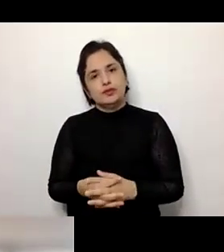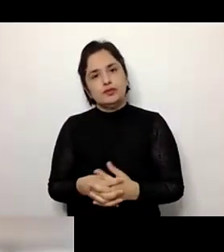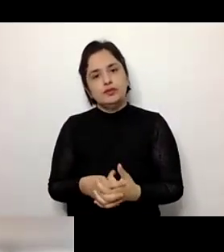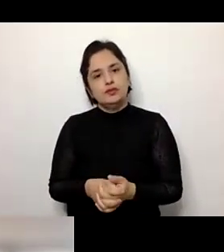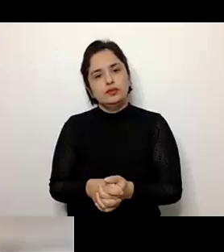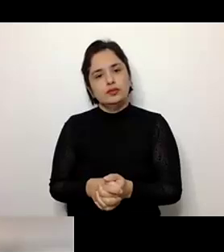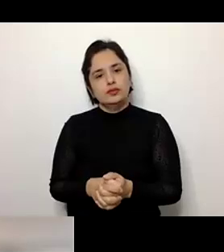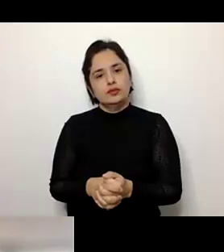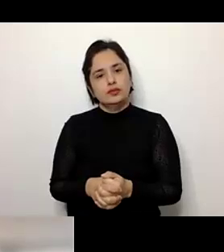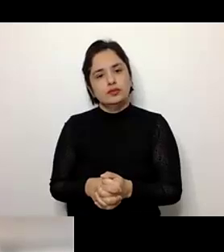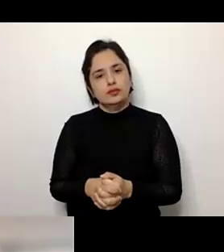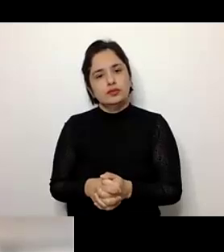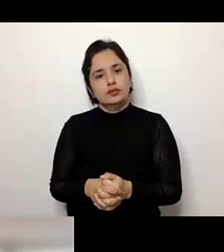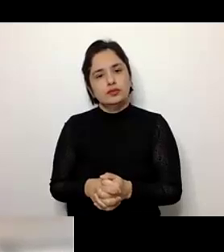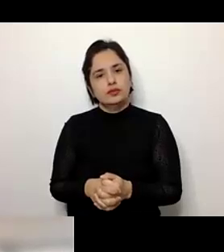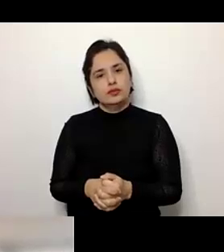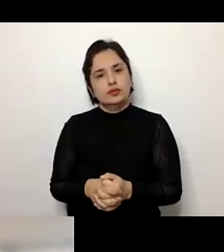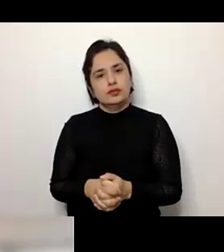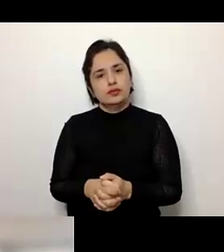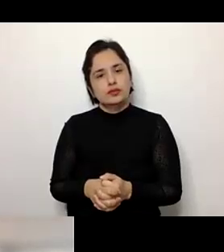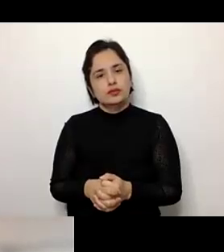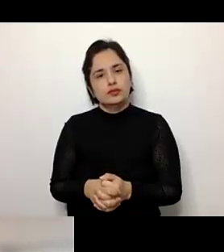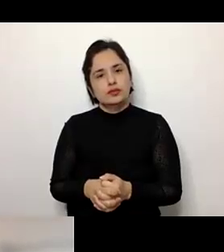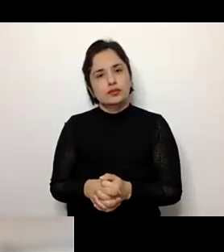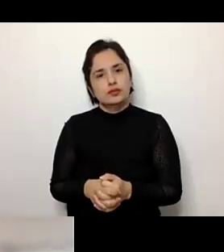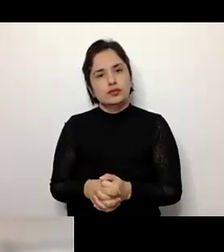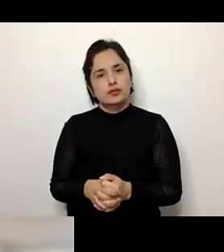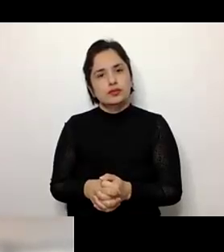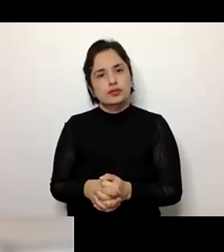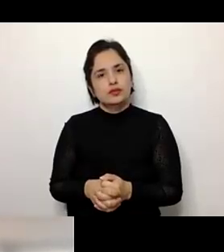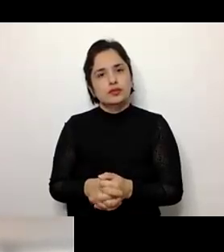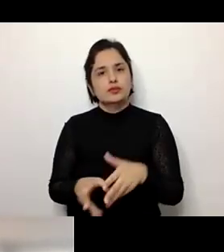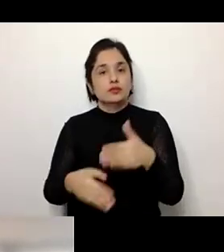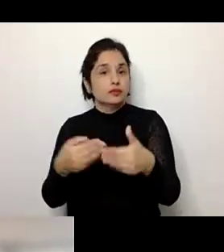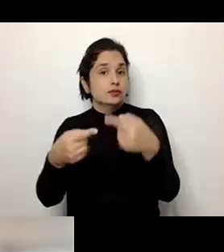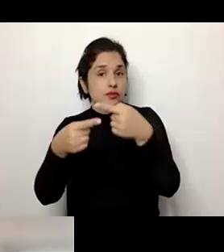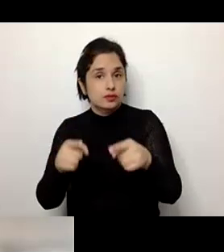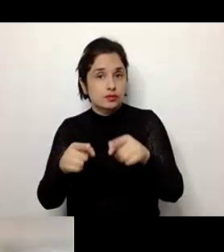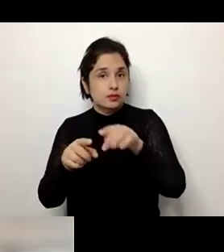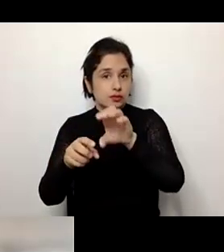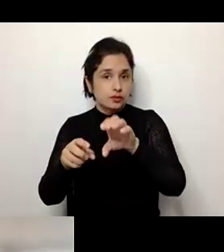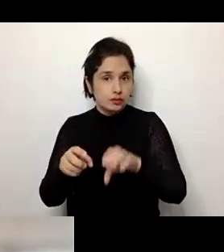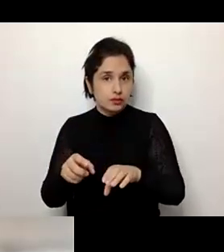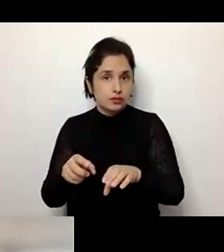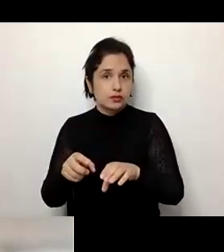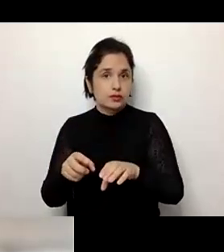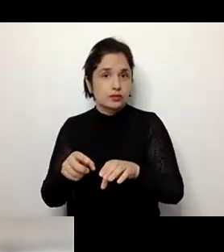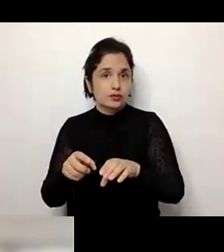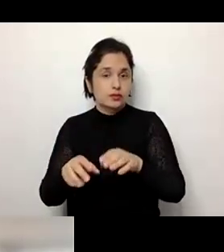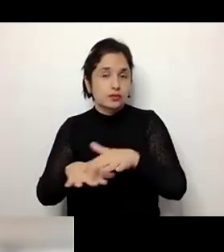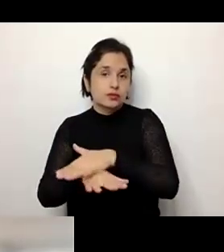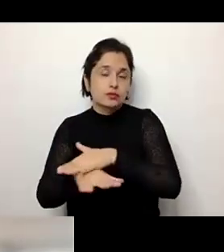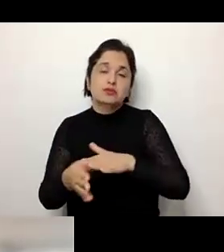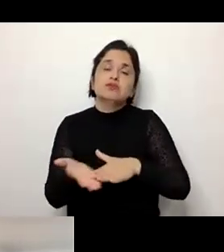aí chamava muito bem a atenção, em função de diferentes factores que se vão dando a partir de este processo e por exemplo,